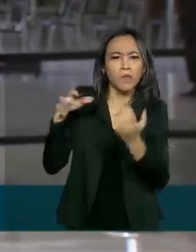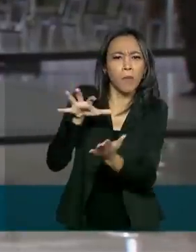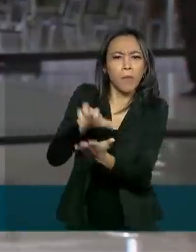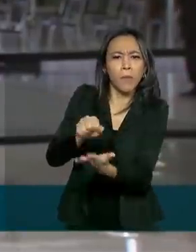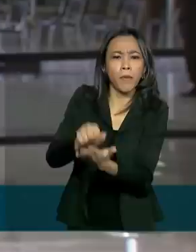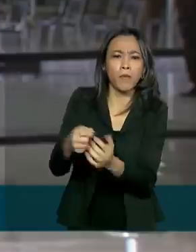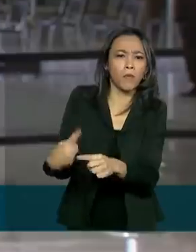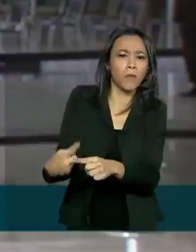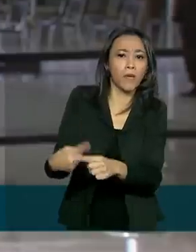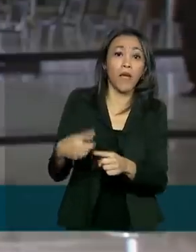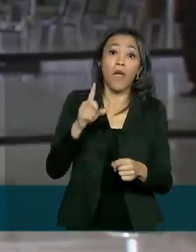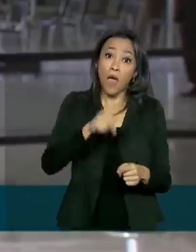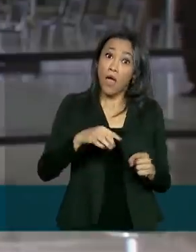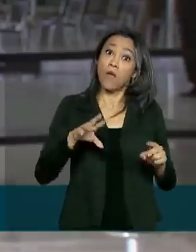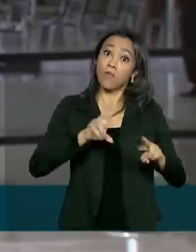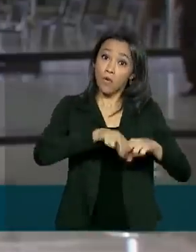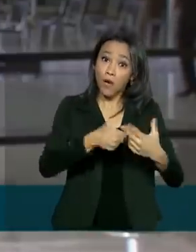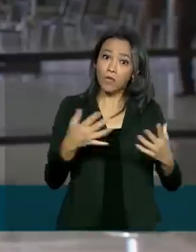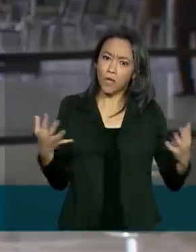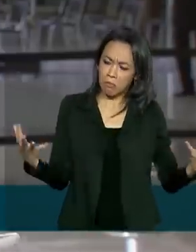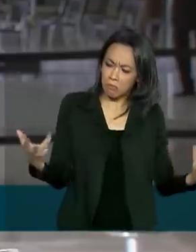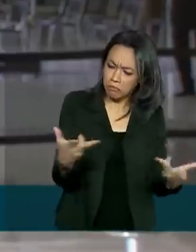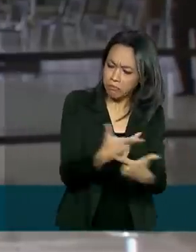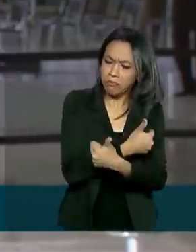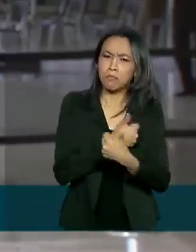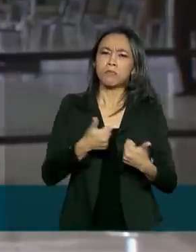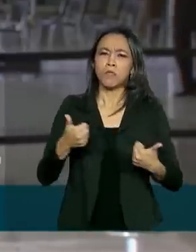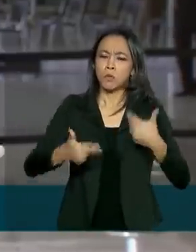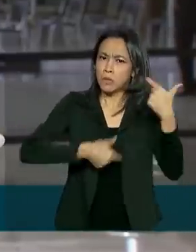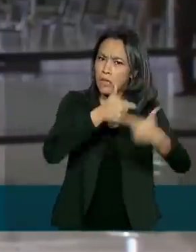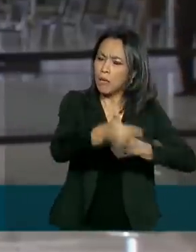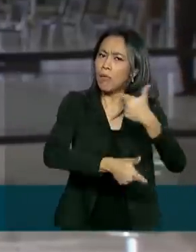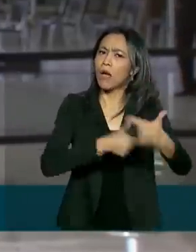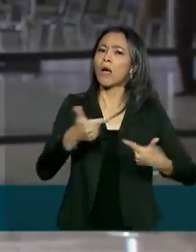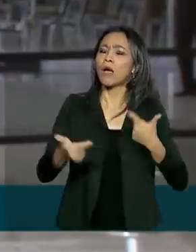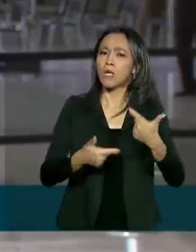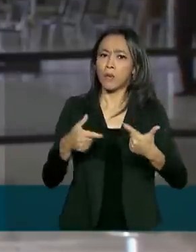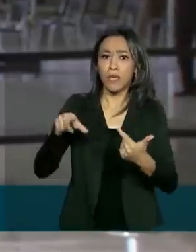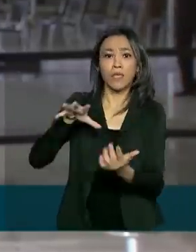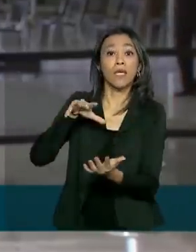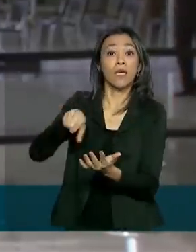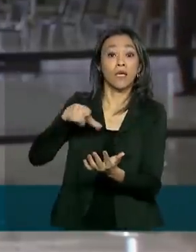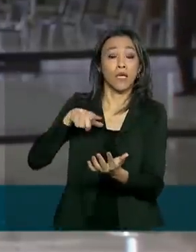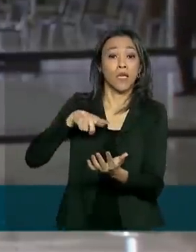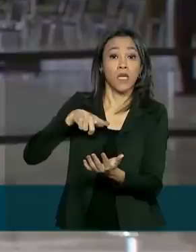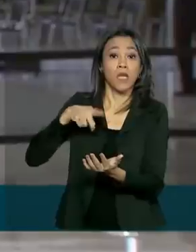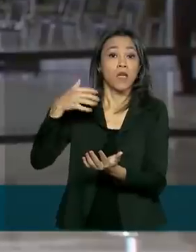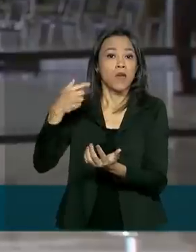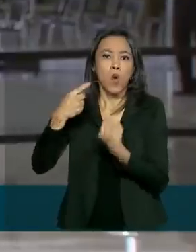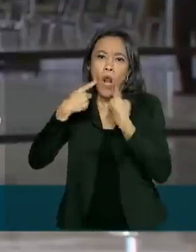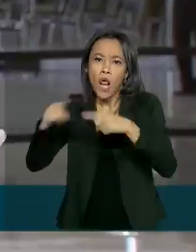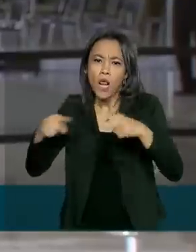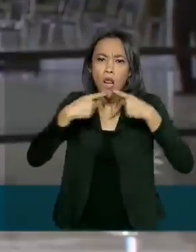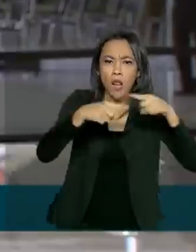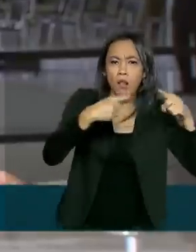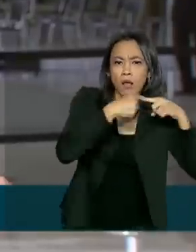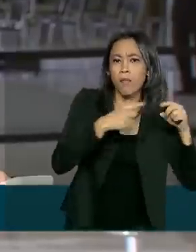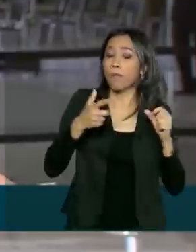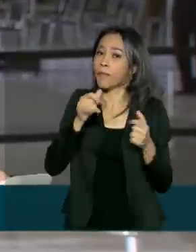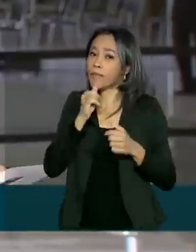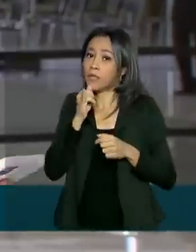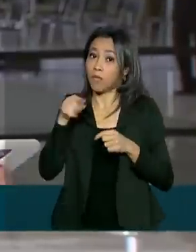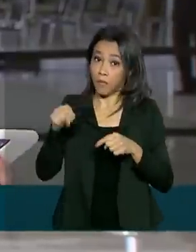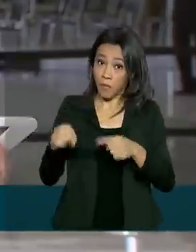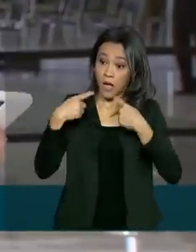otimização dos recursos que o Ministério oferece para fazer esses registros de denúncias de violência doméstica, como, por exemplo, a